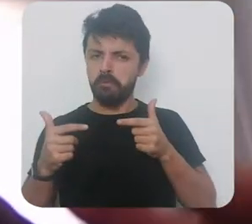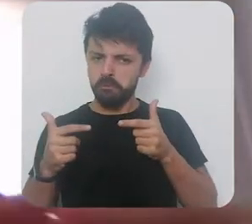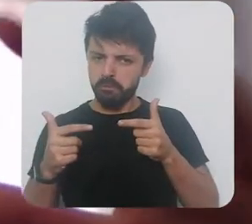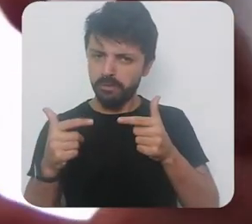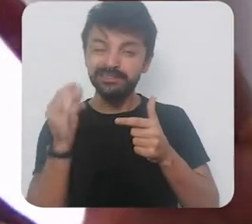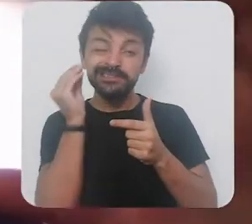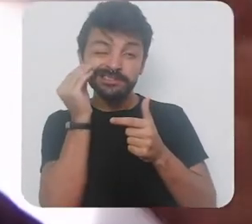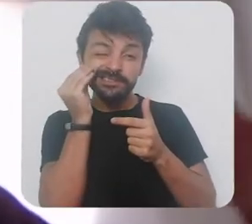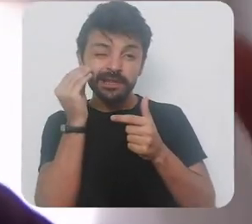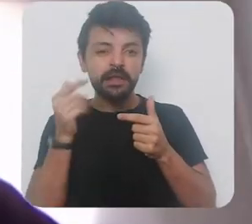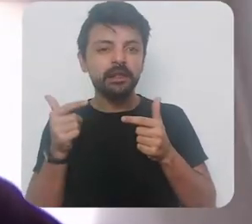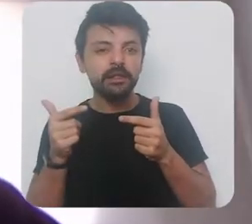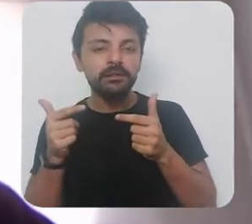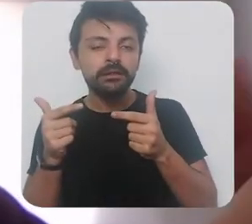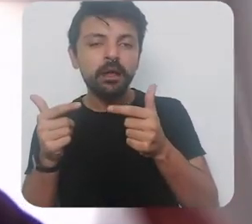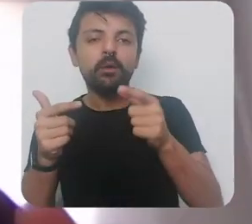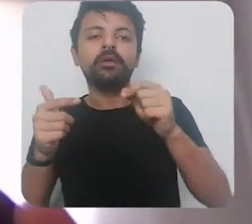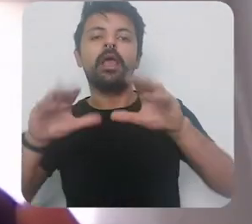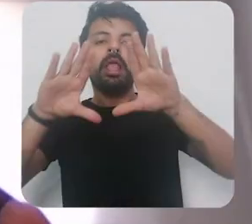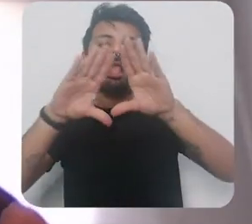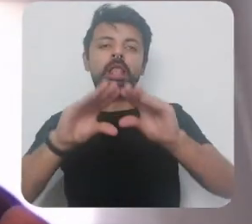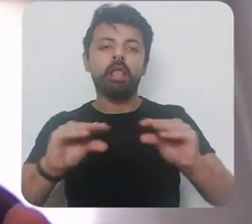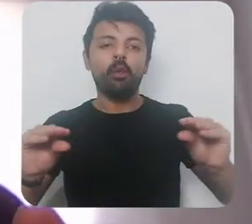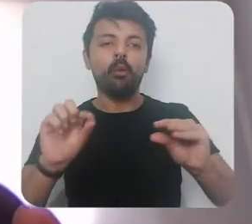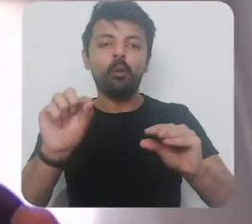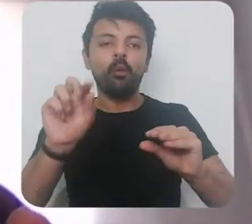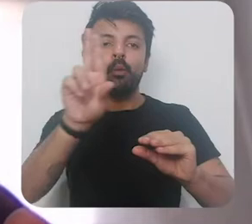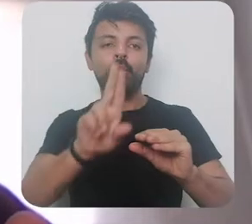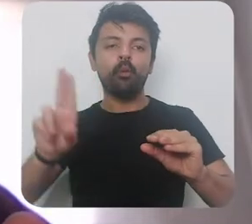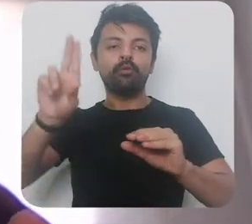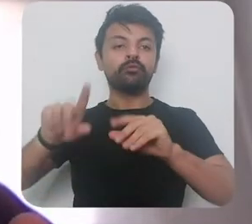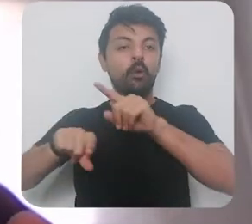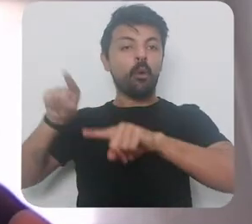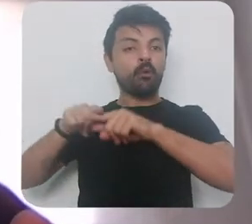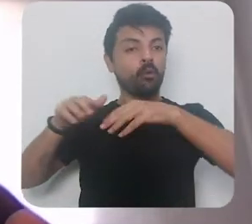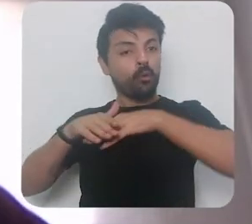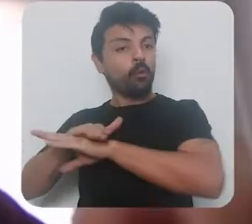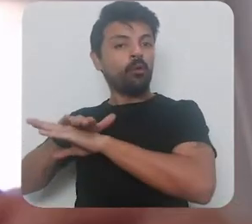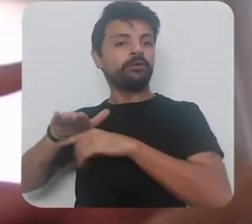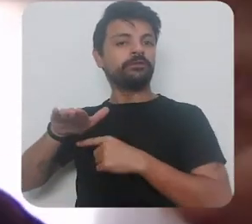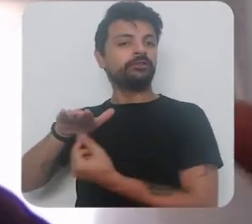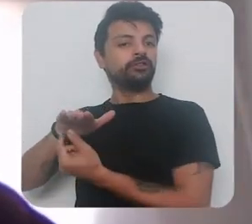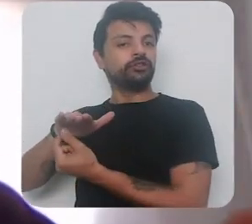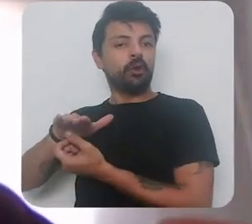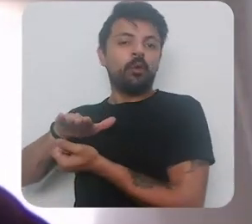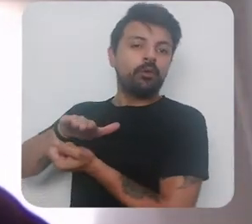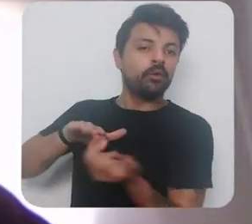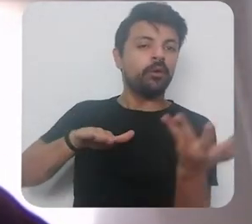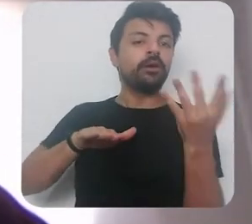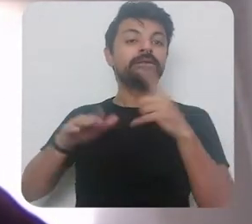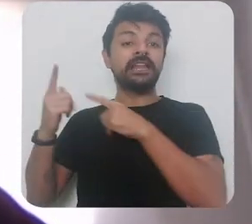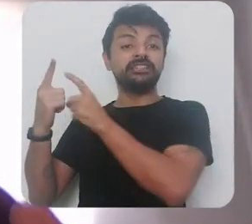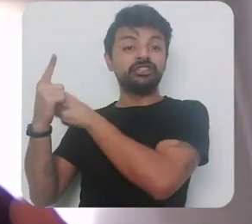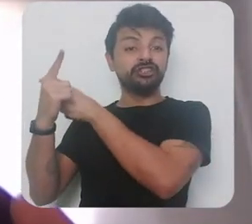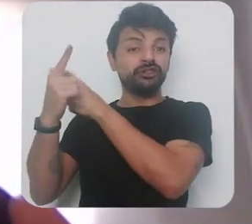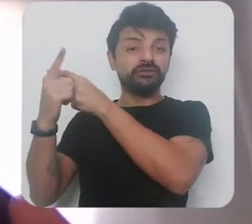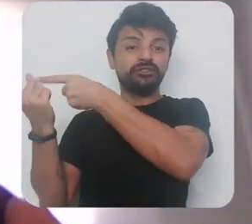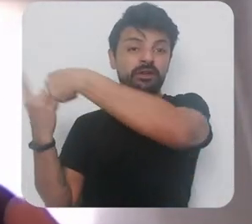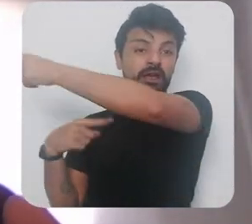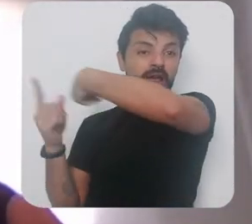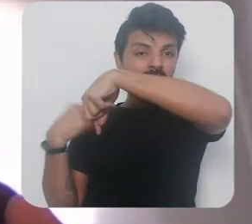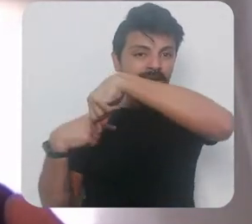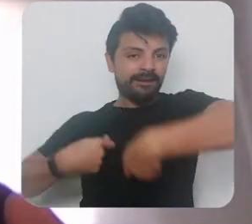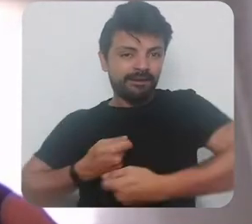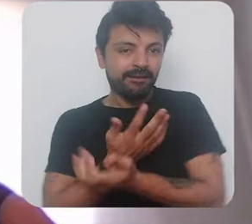atuação tentativo de aumento de liquidez através dos recursos fundos disponíveis com emissão de títulos de dívida